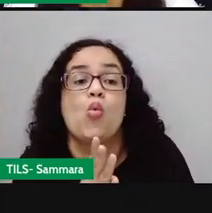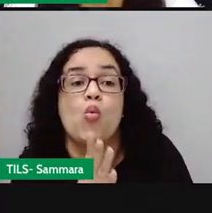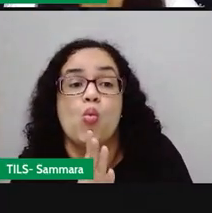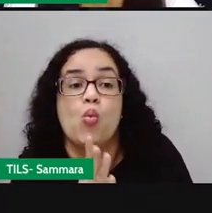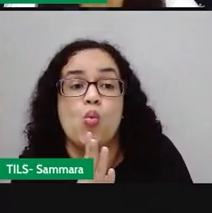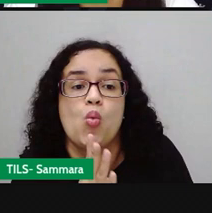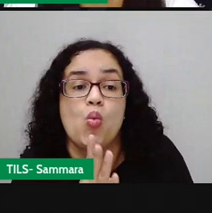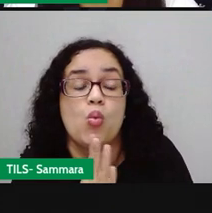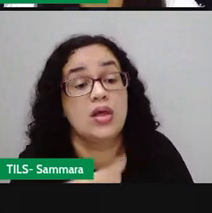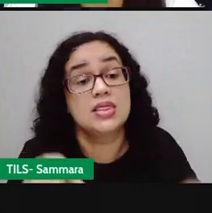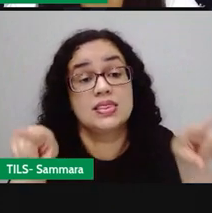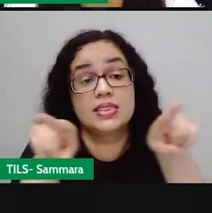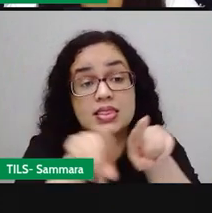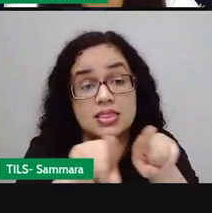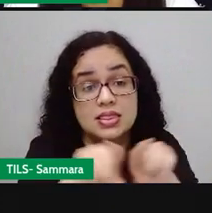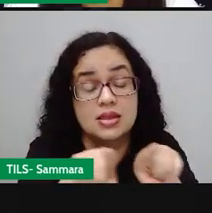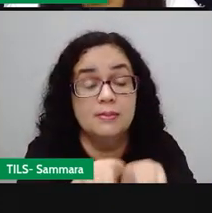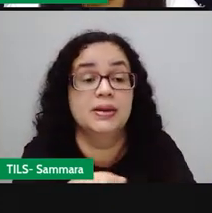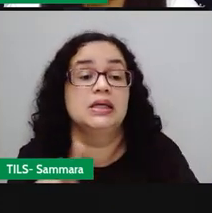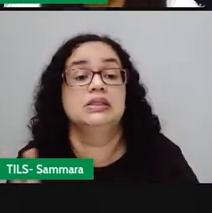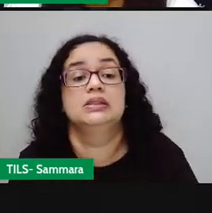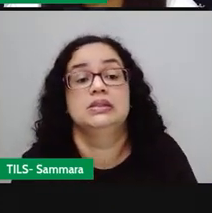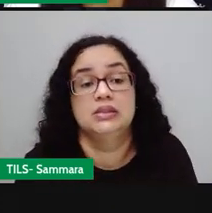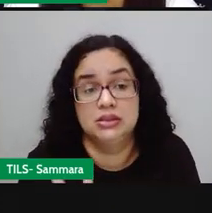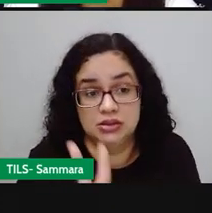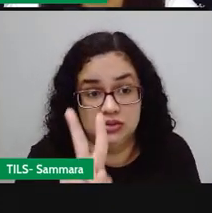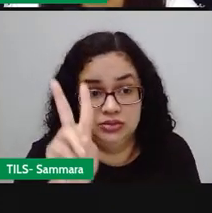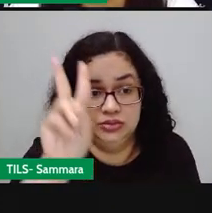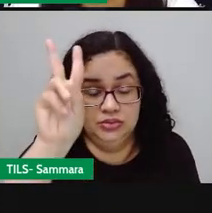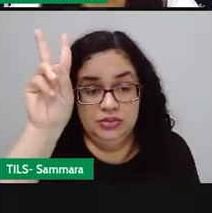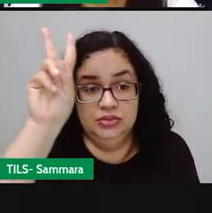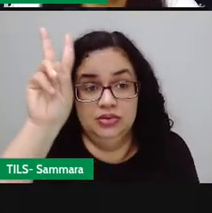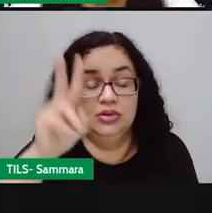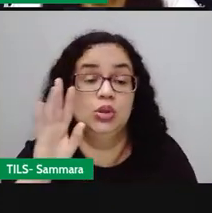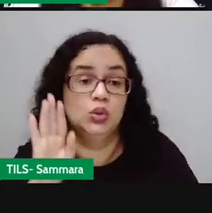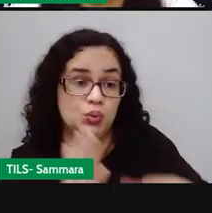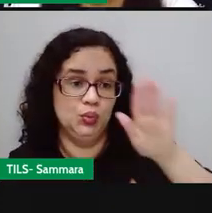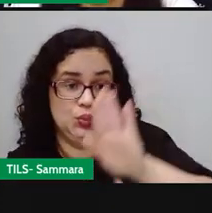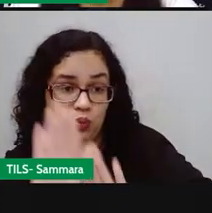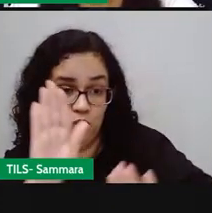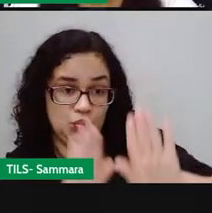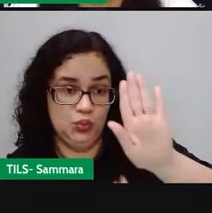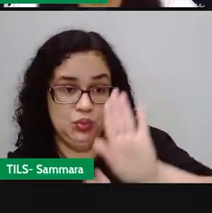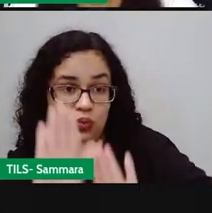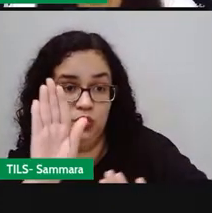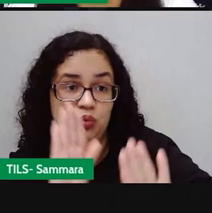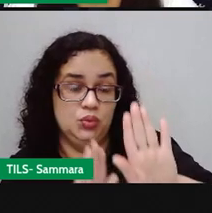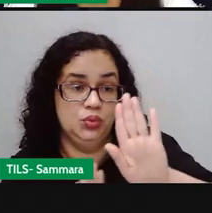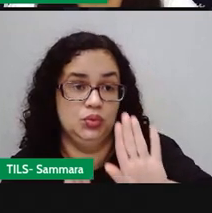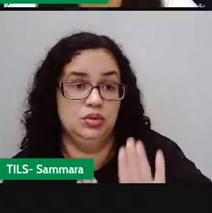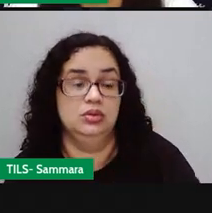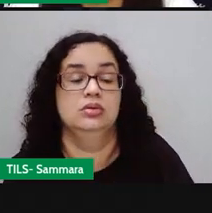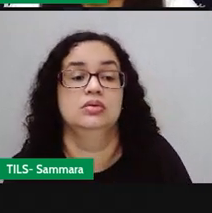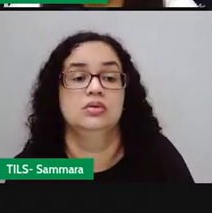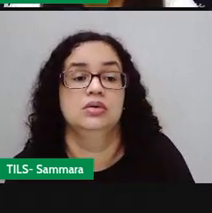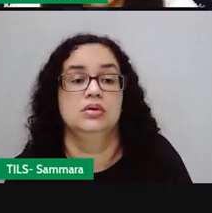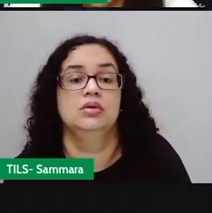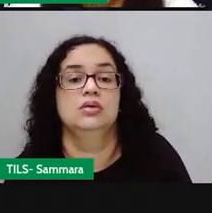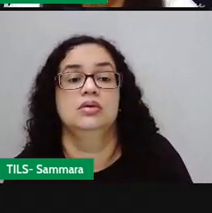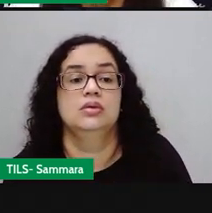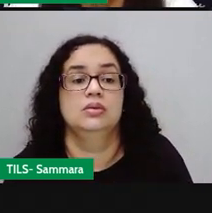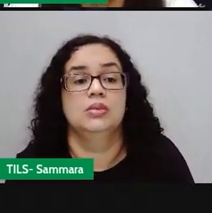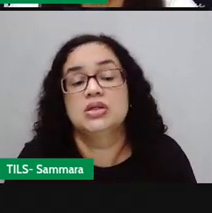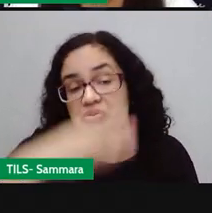e serem também valorizadas e cuidadas. Para não serem deixadas para